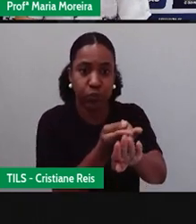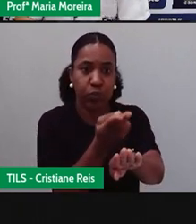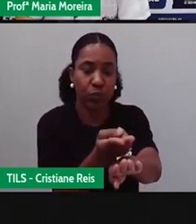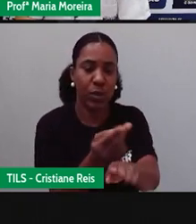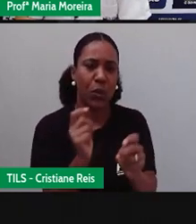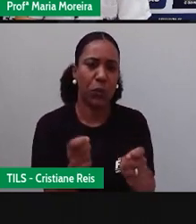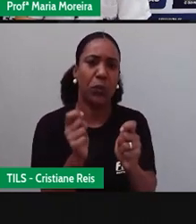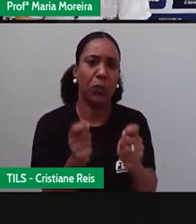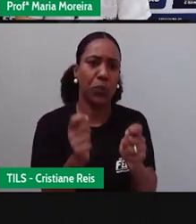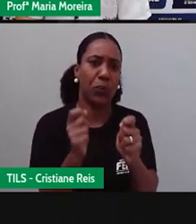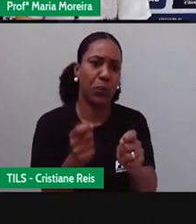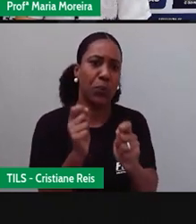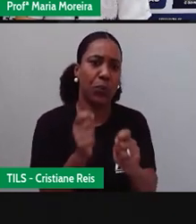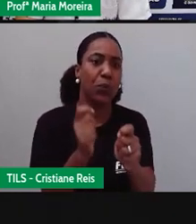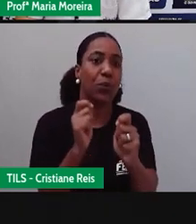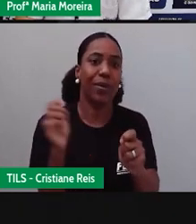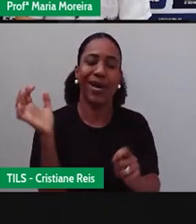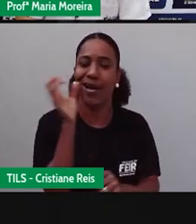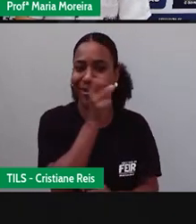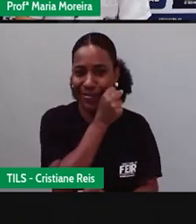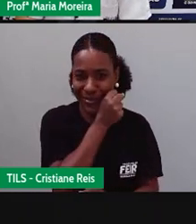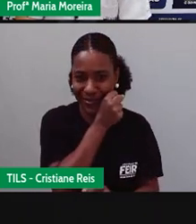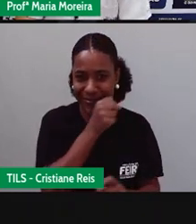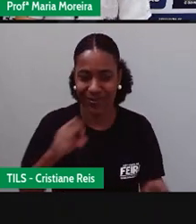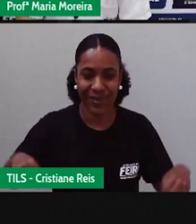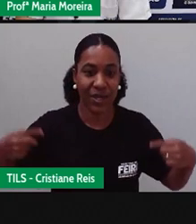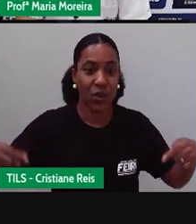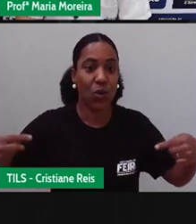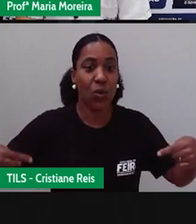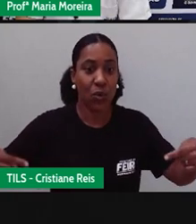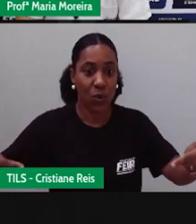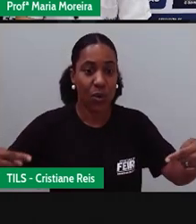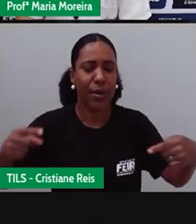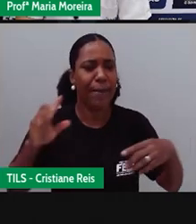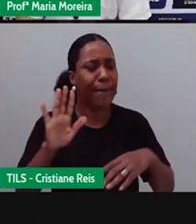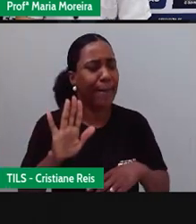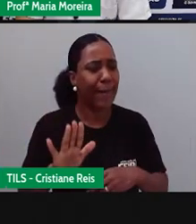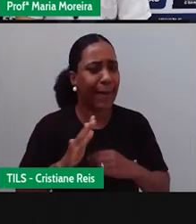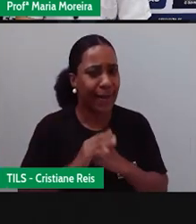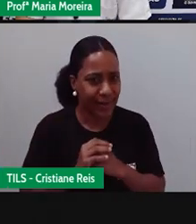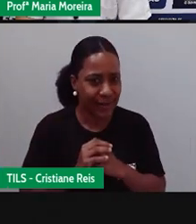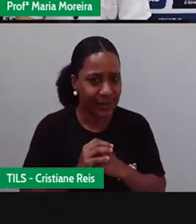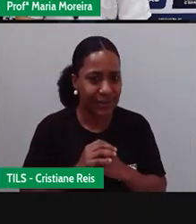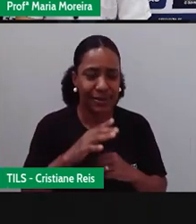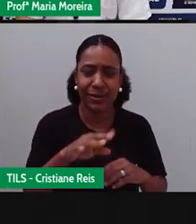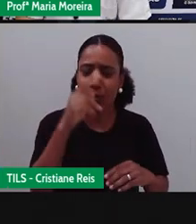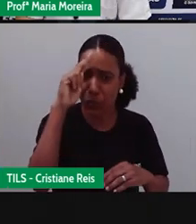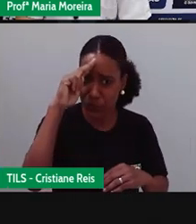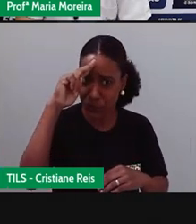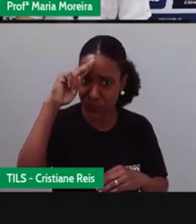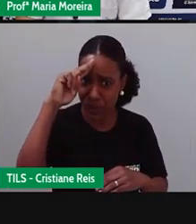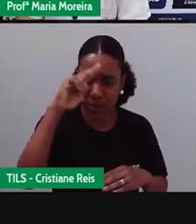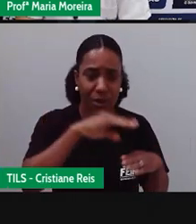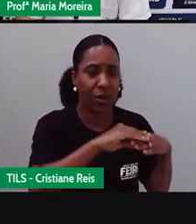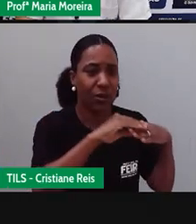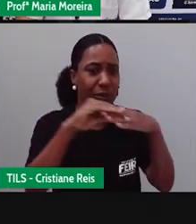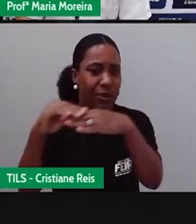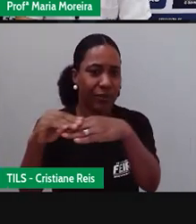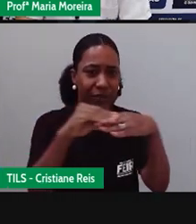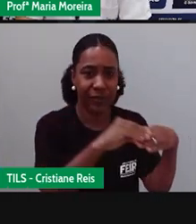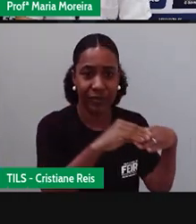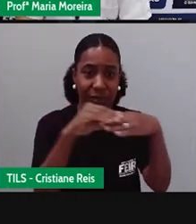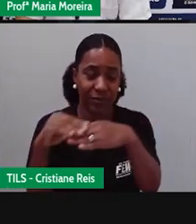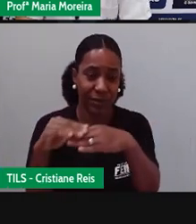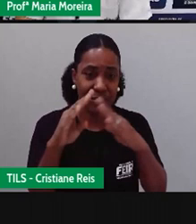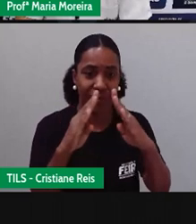Pra ser o quê? Mais rápido. E aí, se pensou, se estamos fazendo o transporte desses soldados para o hospital, o melhor é que